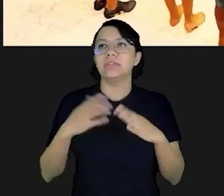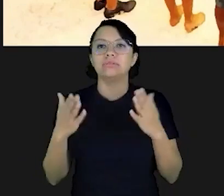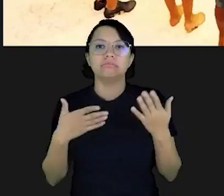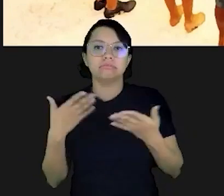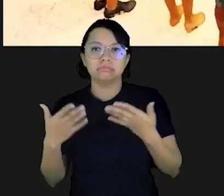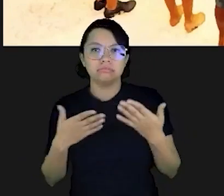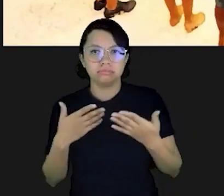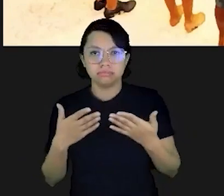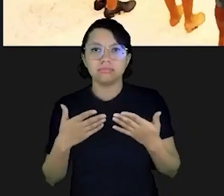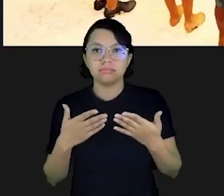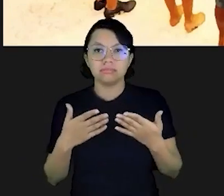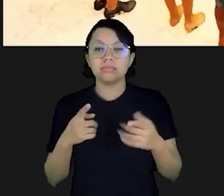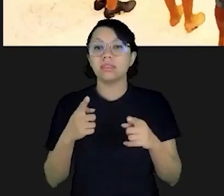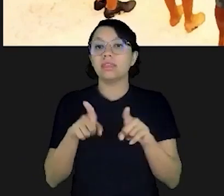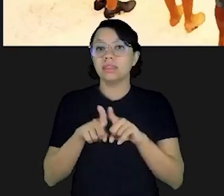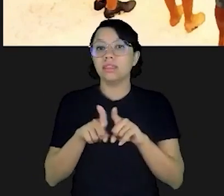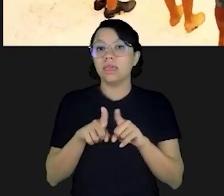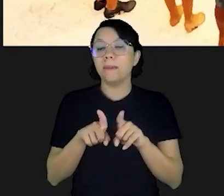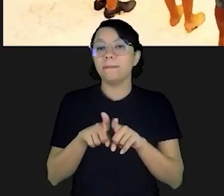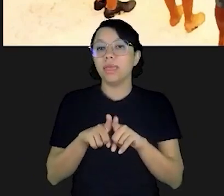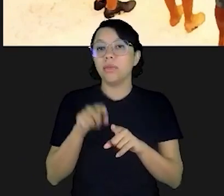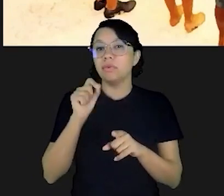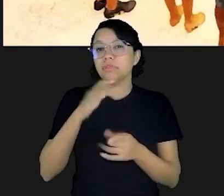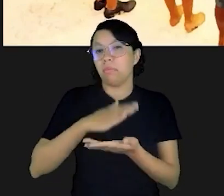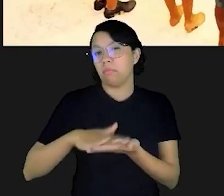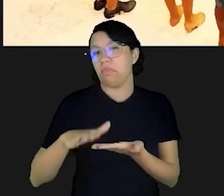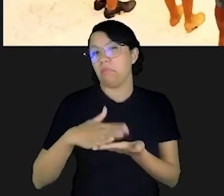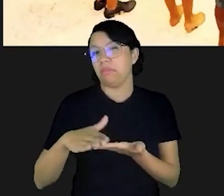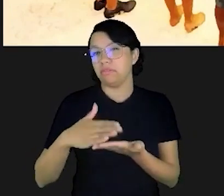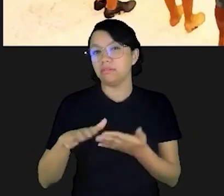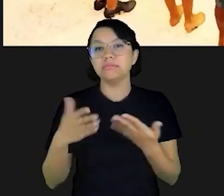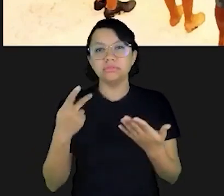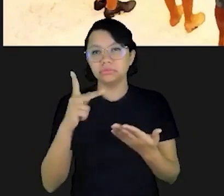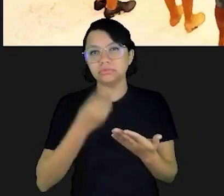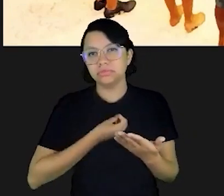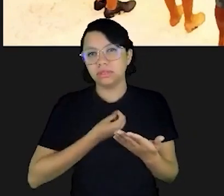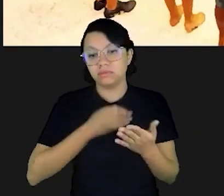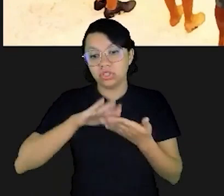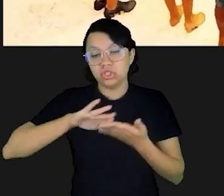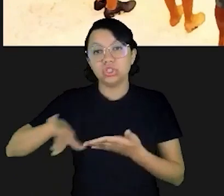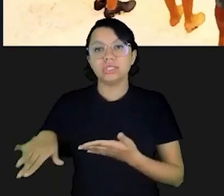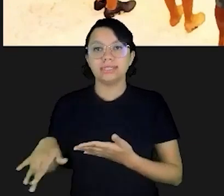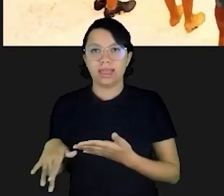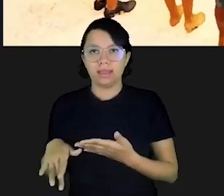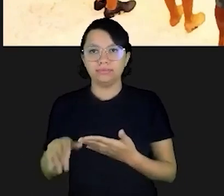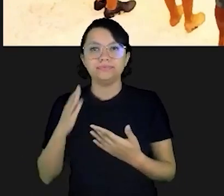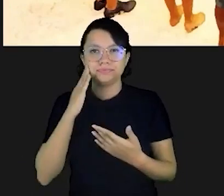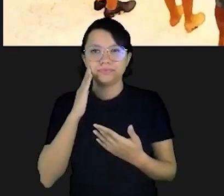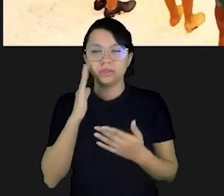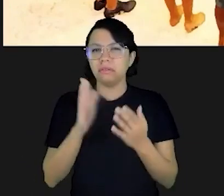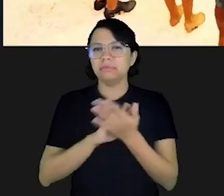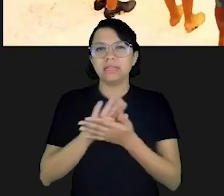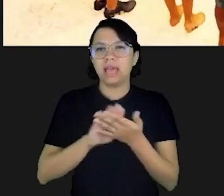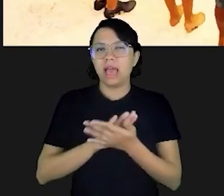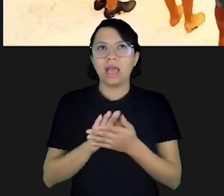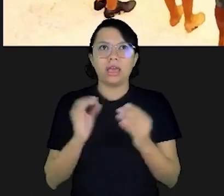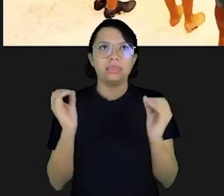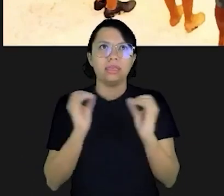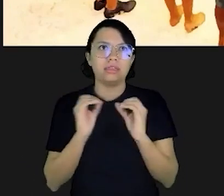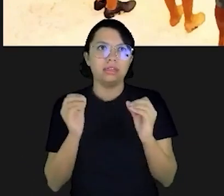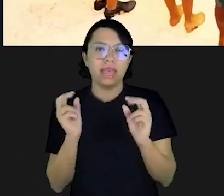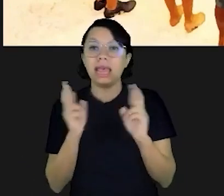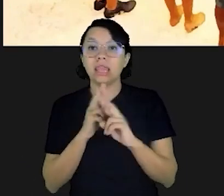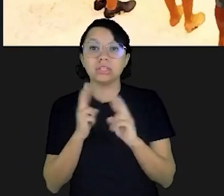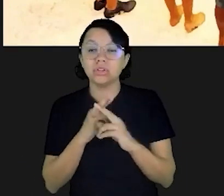eventualmente até mesmo os seus desperdícios e eliminá-los da sua vida, mas um olhar muito humano no sentido de que